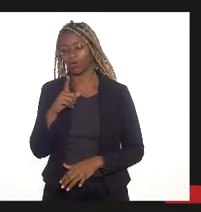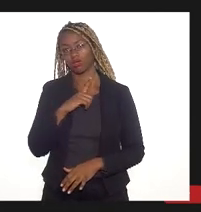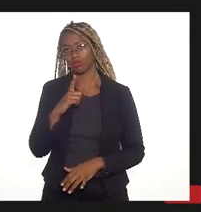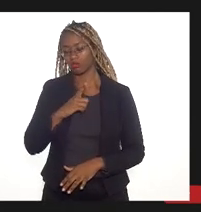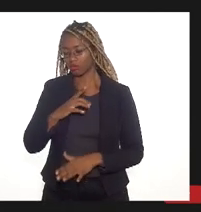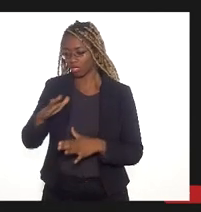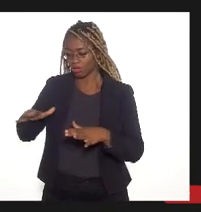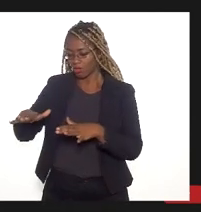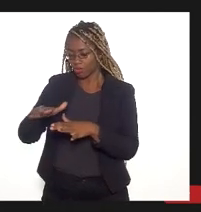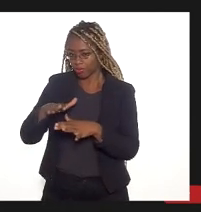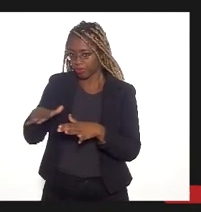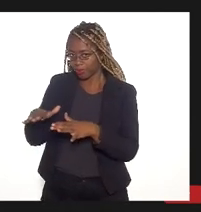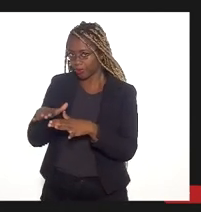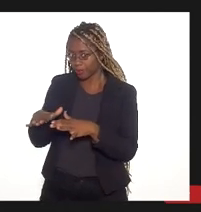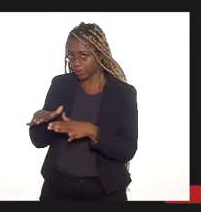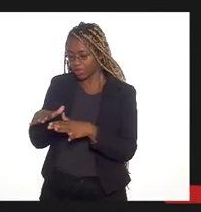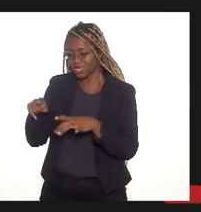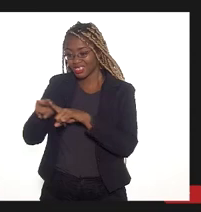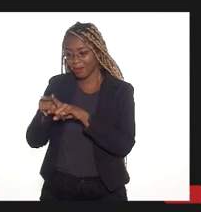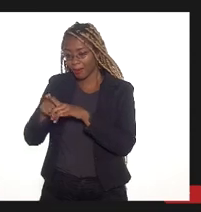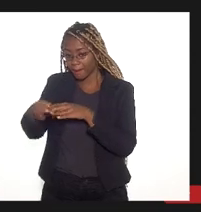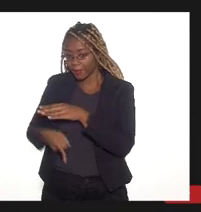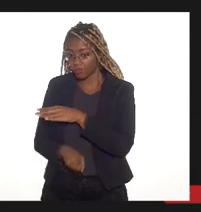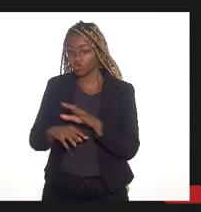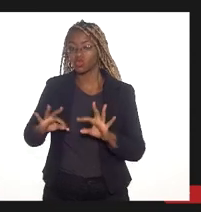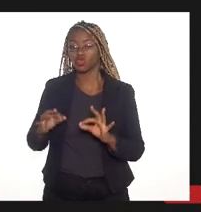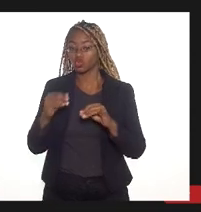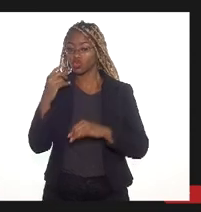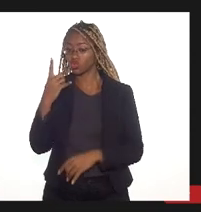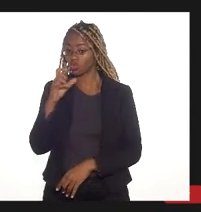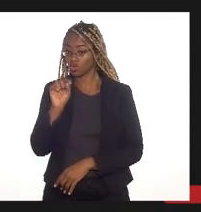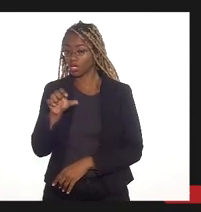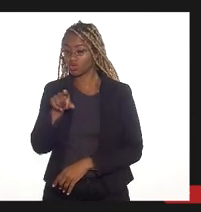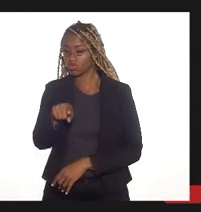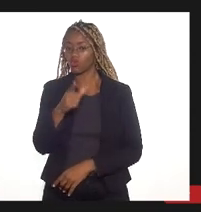ou no subsolo. Tudo em azul é água. Pode ir em frente.